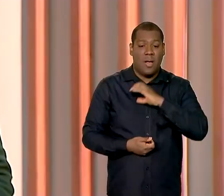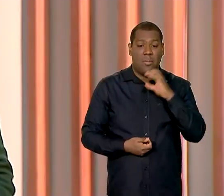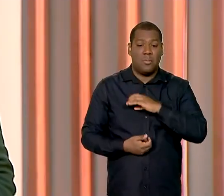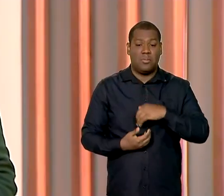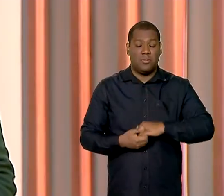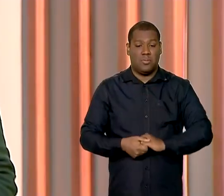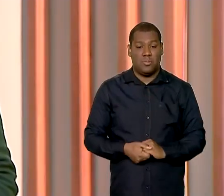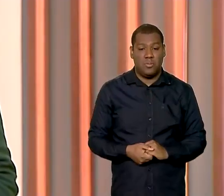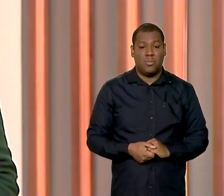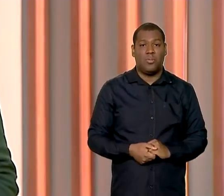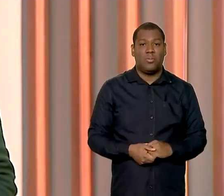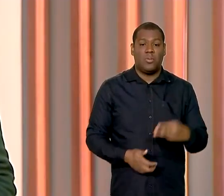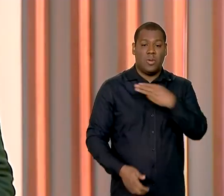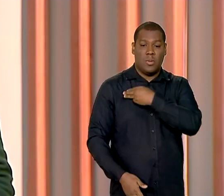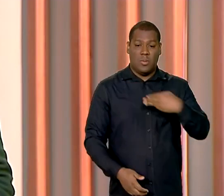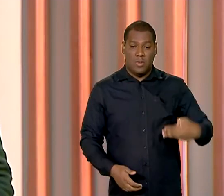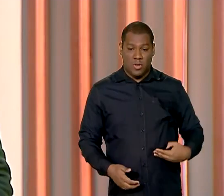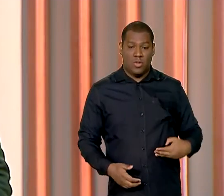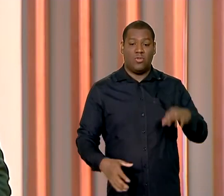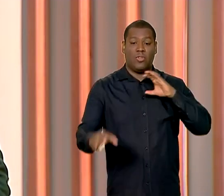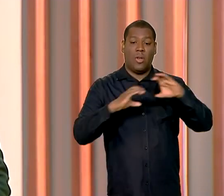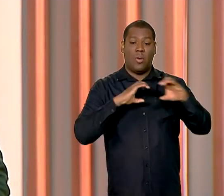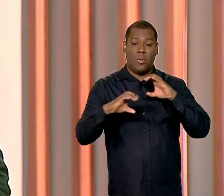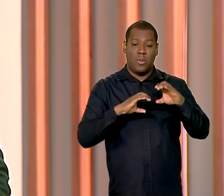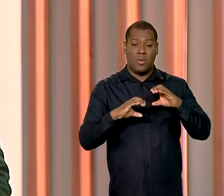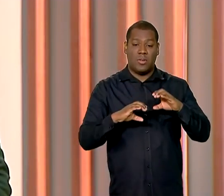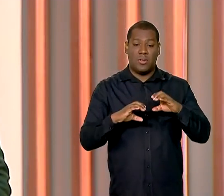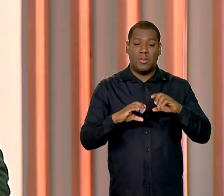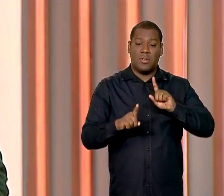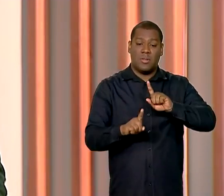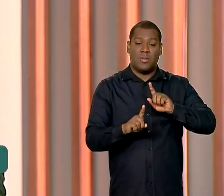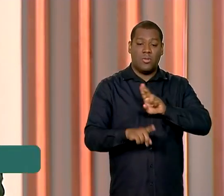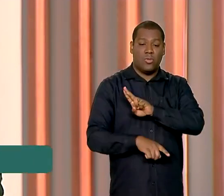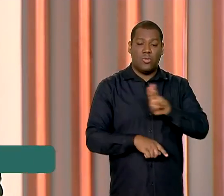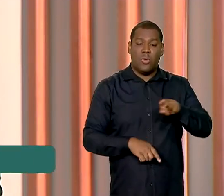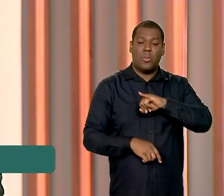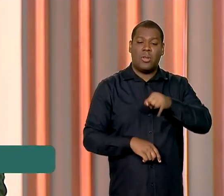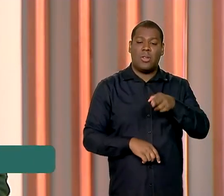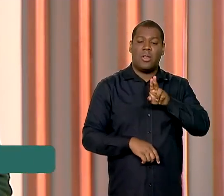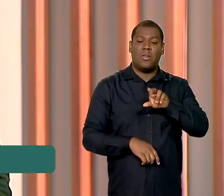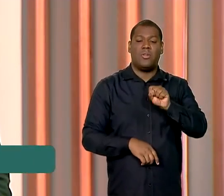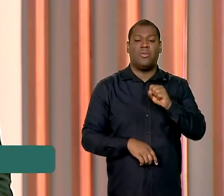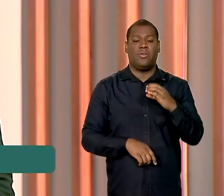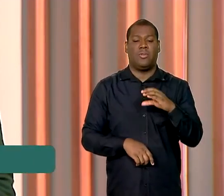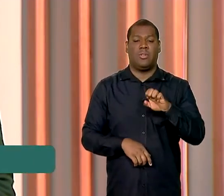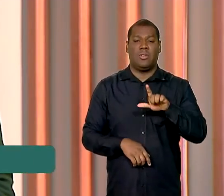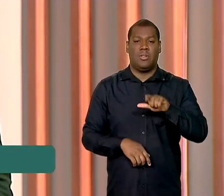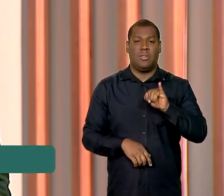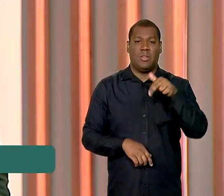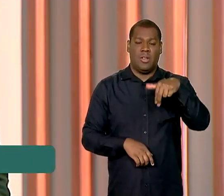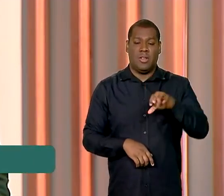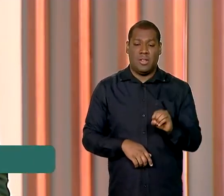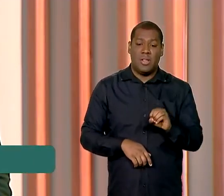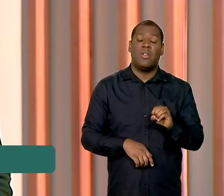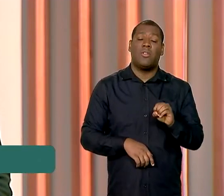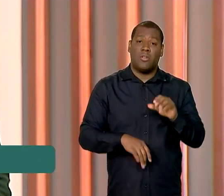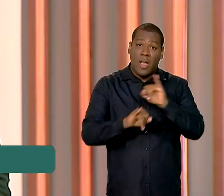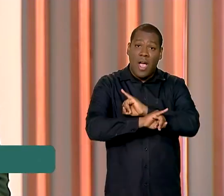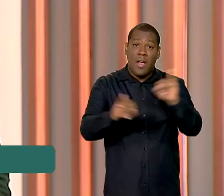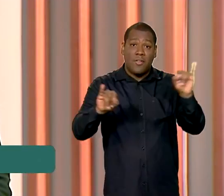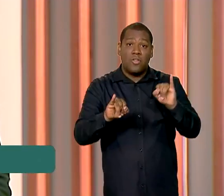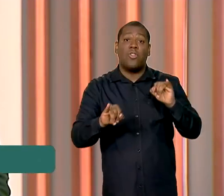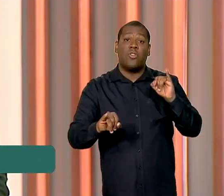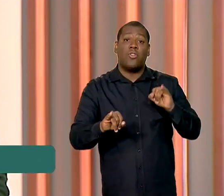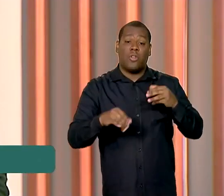Já o ministro das Comunicações, Juscelino Filho, falou sobre o trabalho para restabelecer o setor de comunicação no